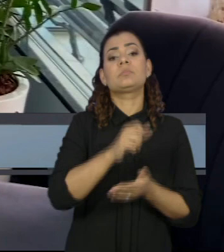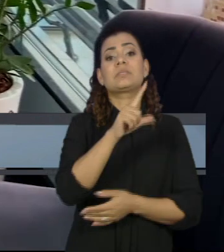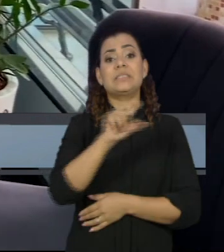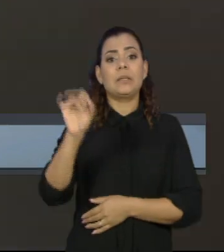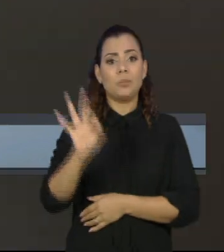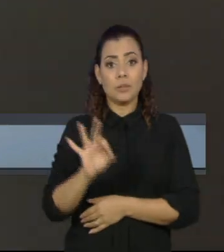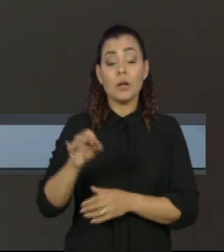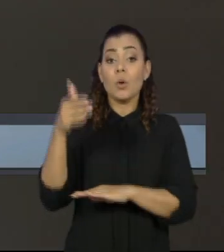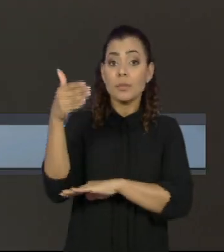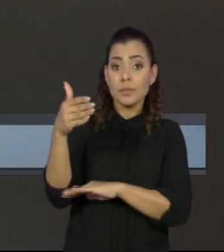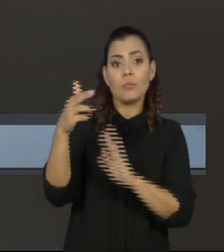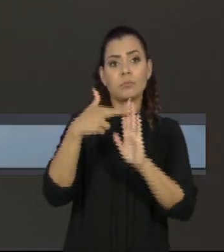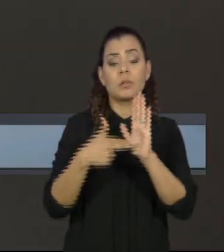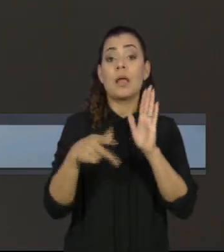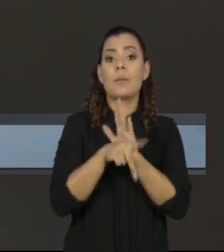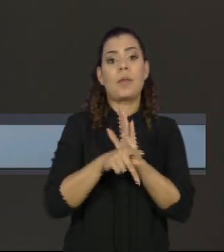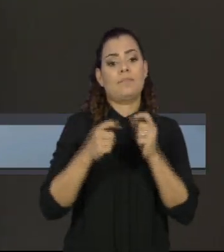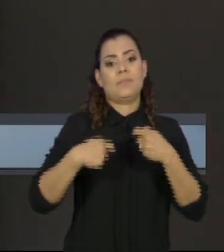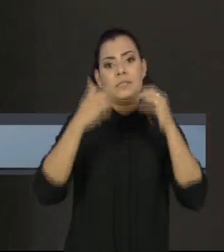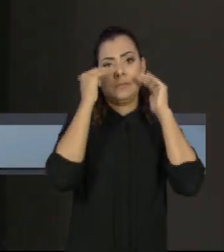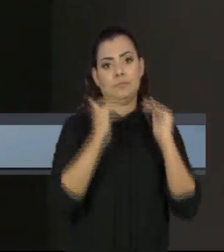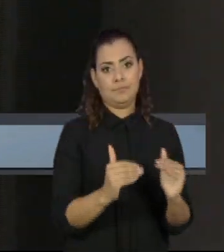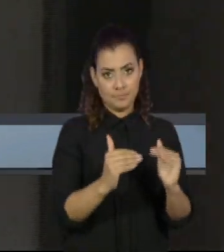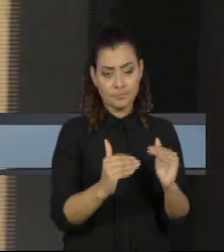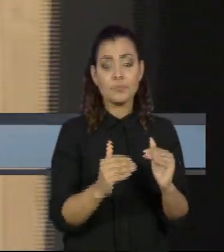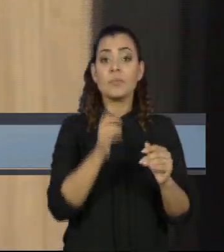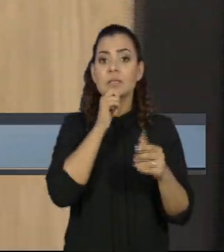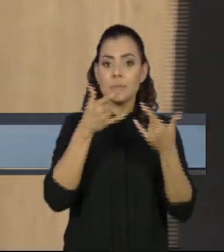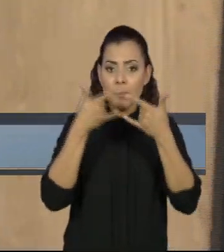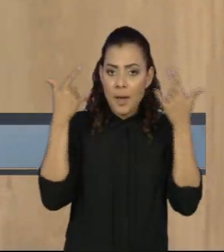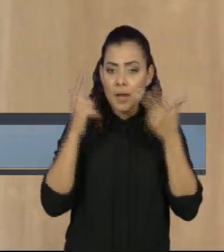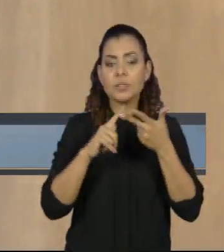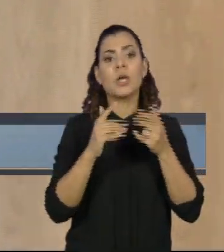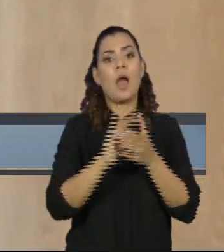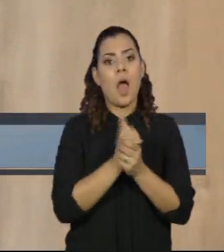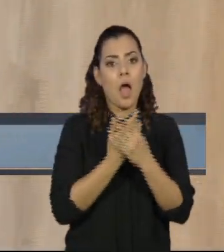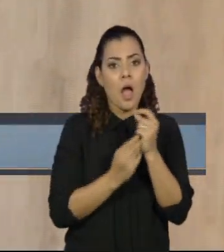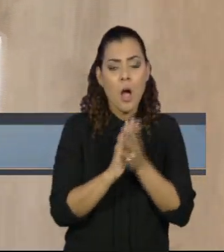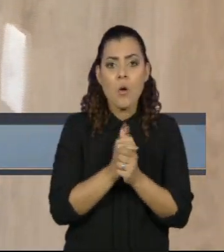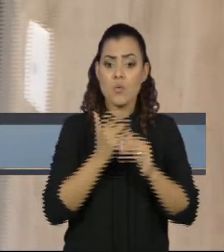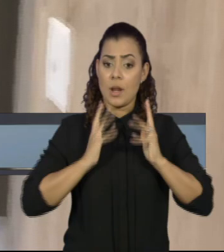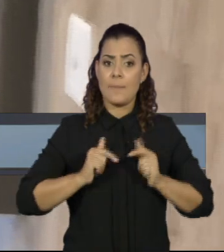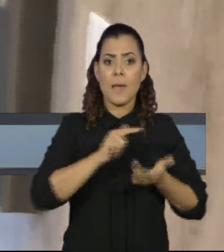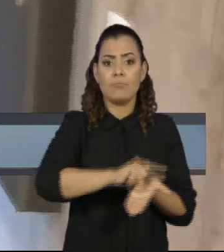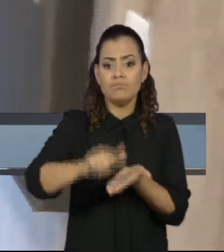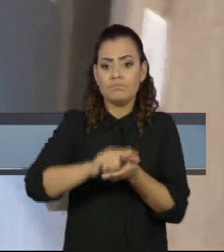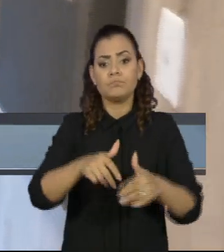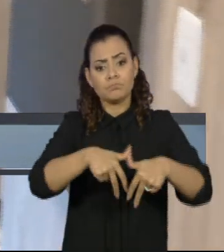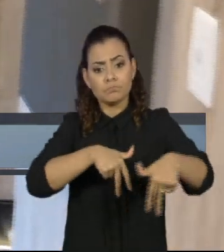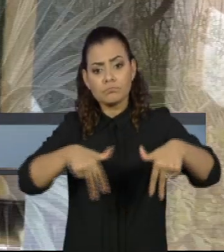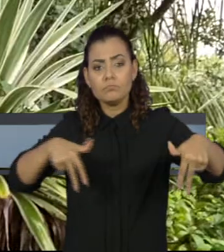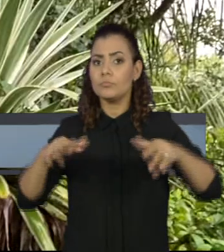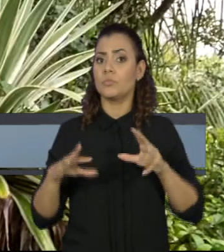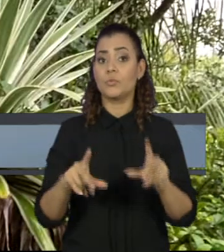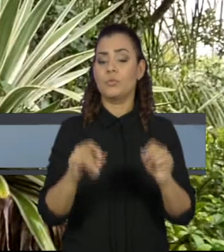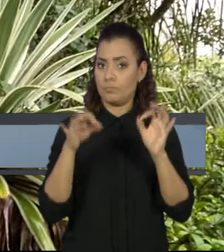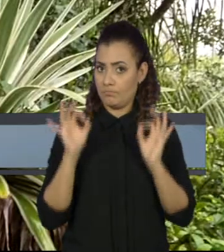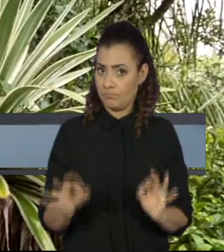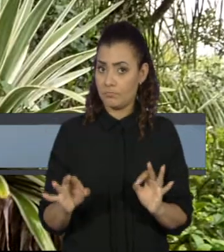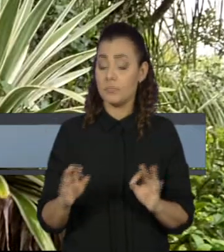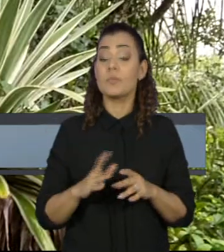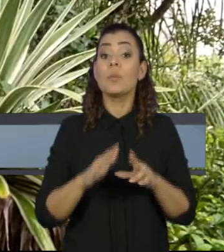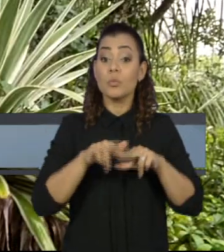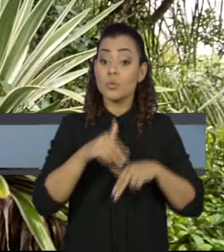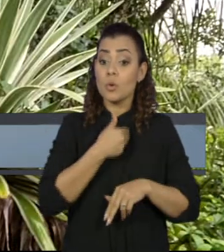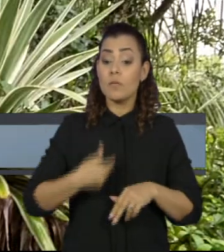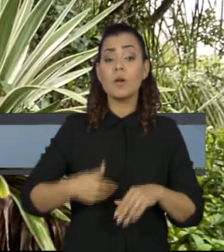pousadas deverão seguir protocolos sanitários, como o uso de máscara, uso de álcool em gel e o distanciamento social. Além disso,